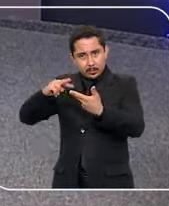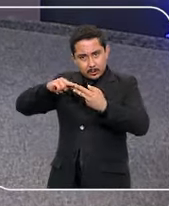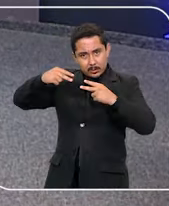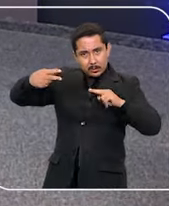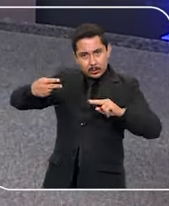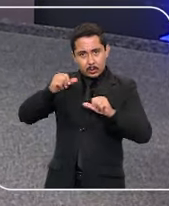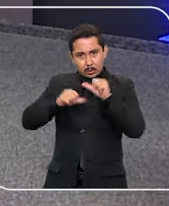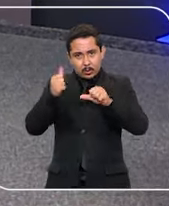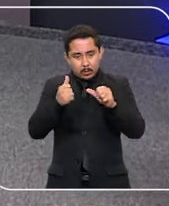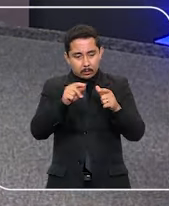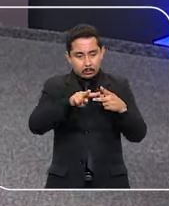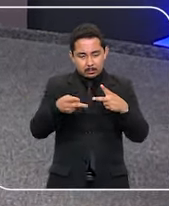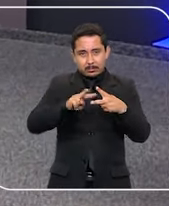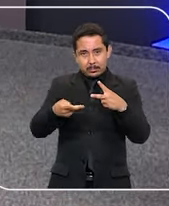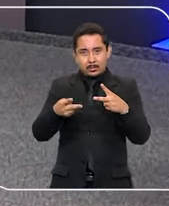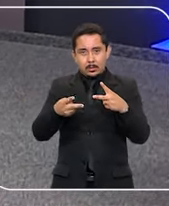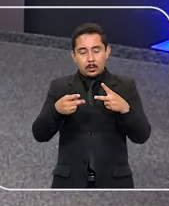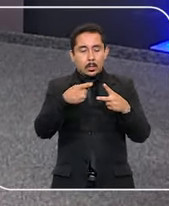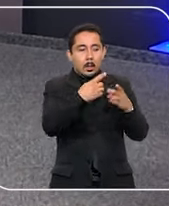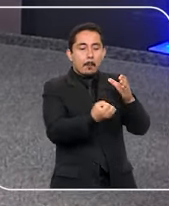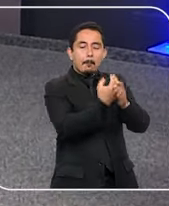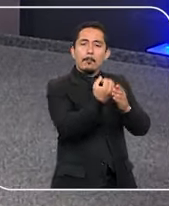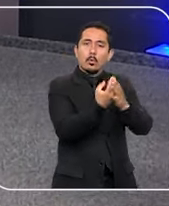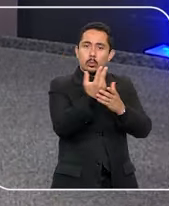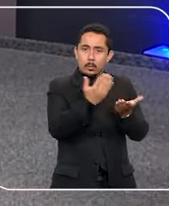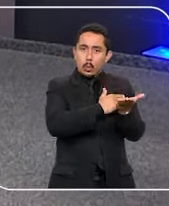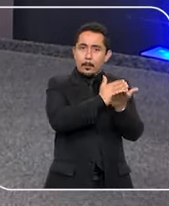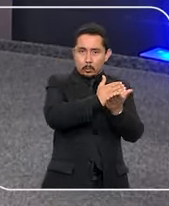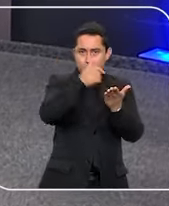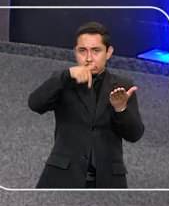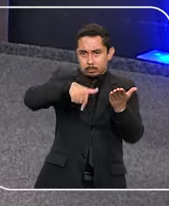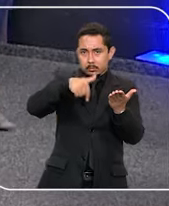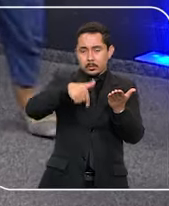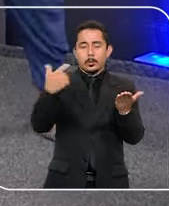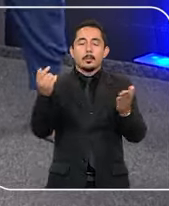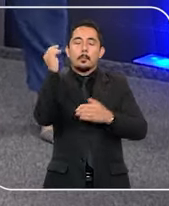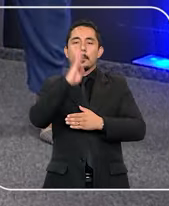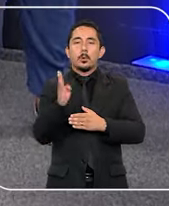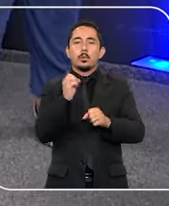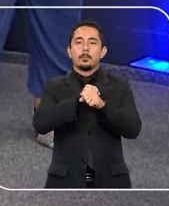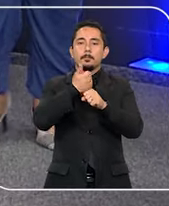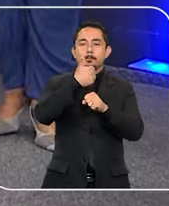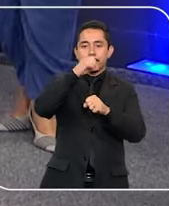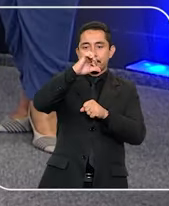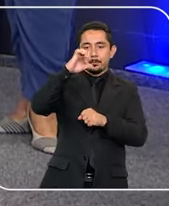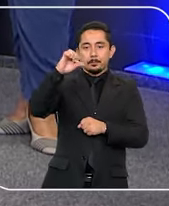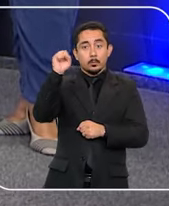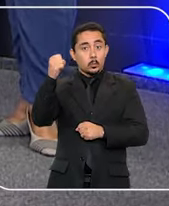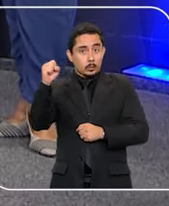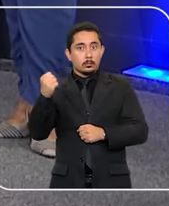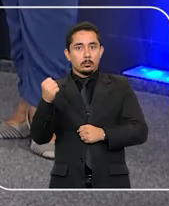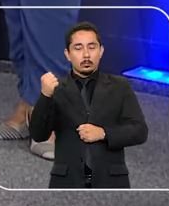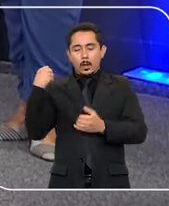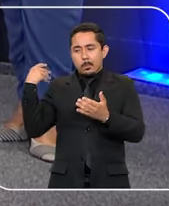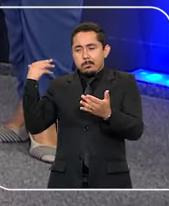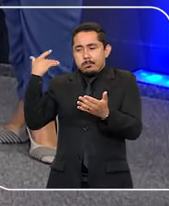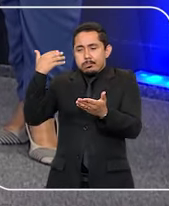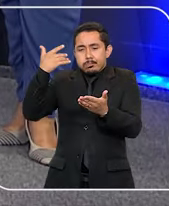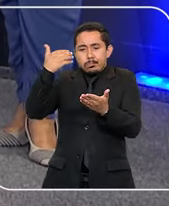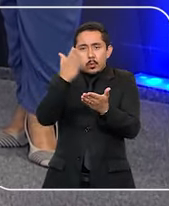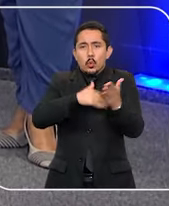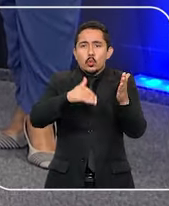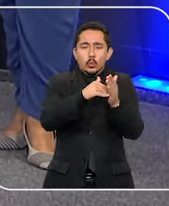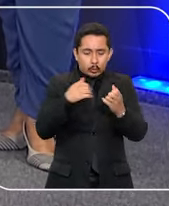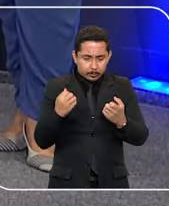agrícola de organismos geneticamente modificados começou no Brasil em 1998. De lá para cá,